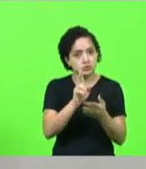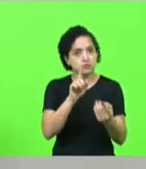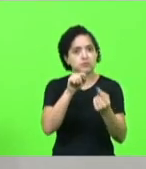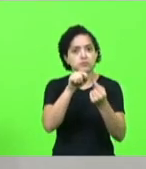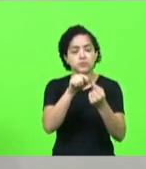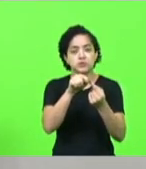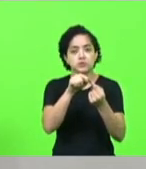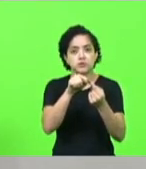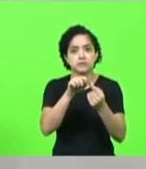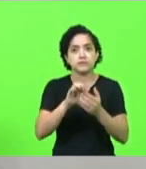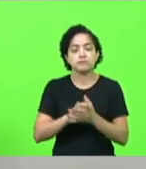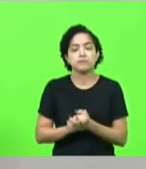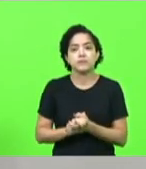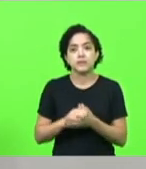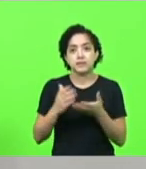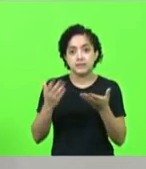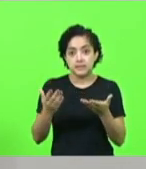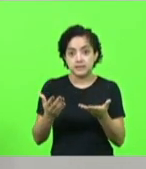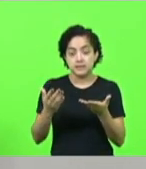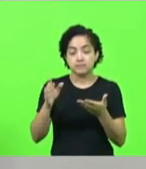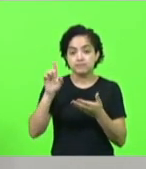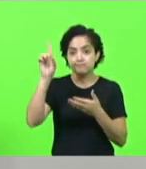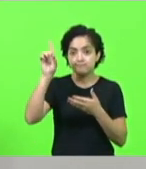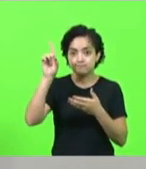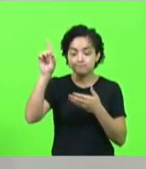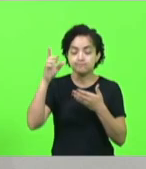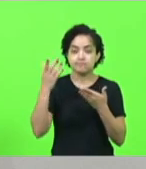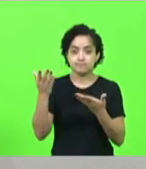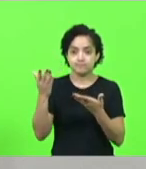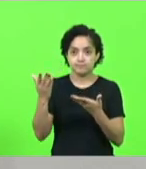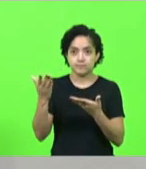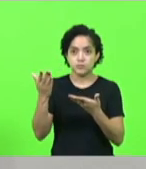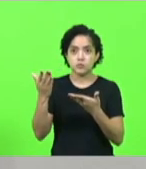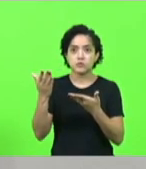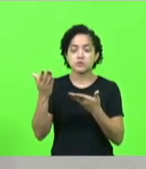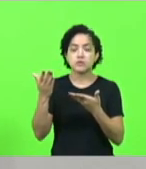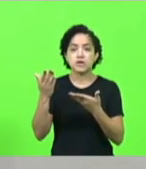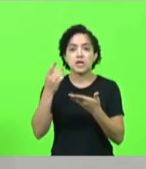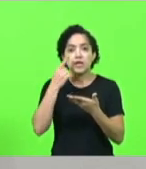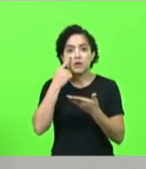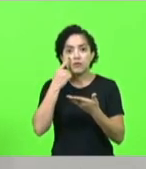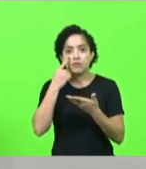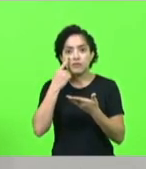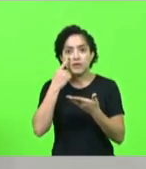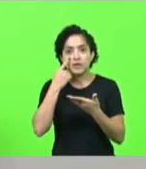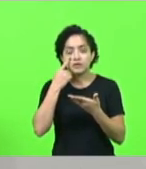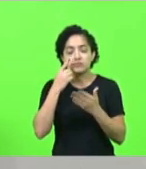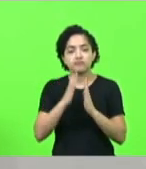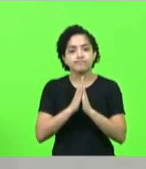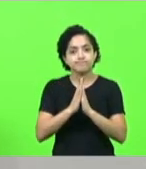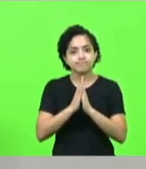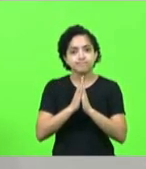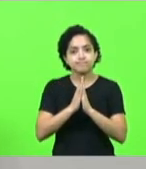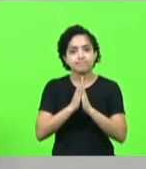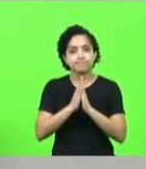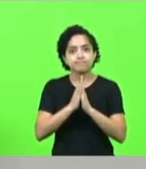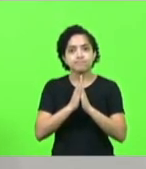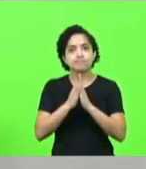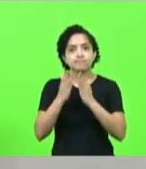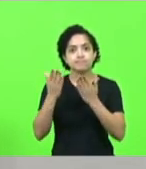e graças a Deus vejam como o Todo Poderoso é benevolente